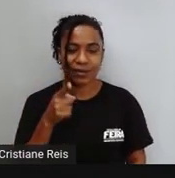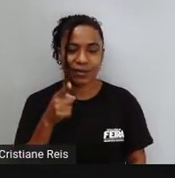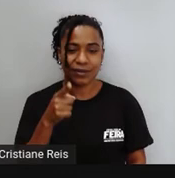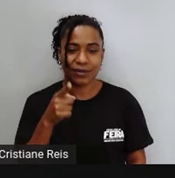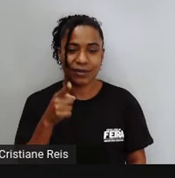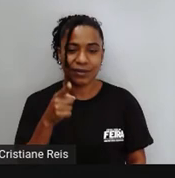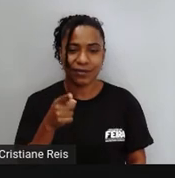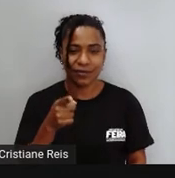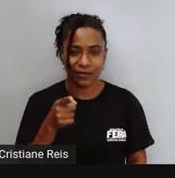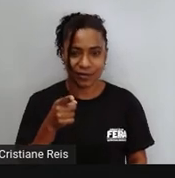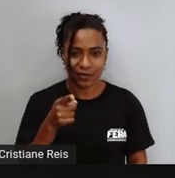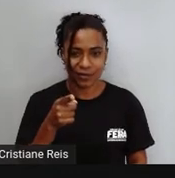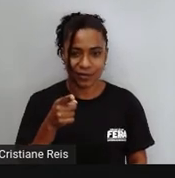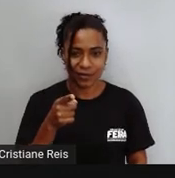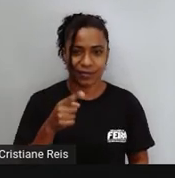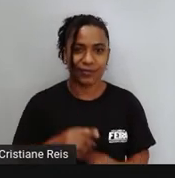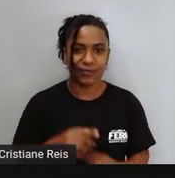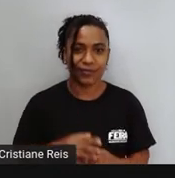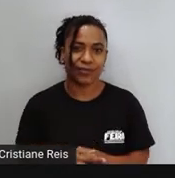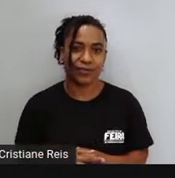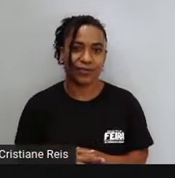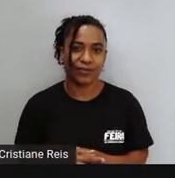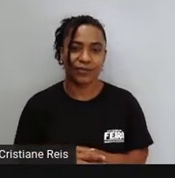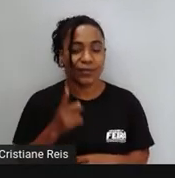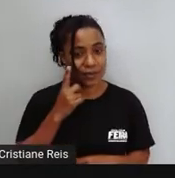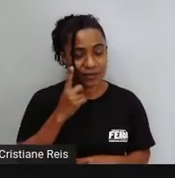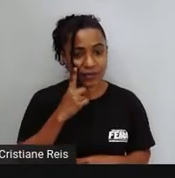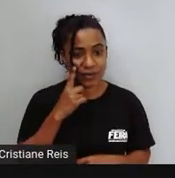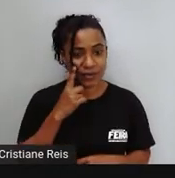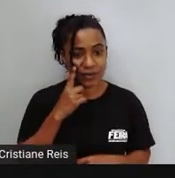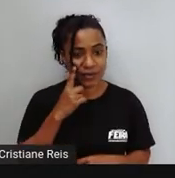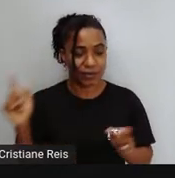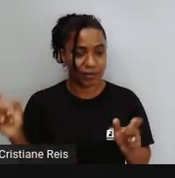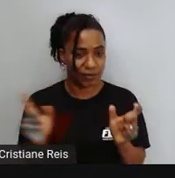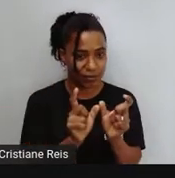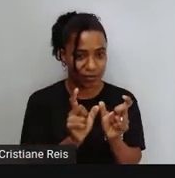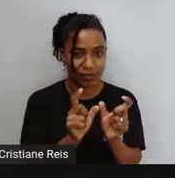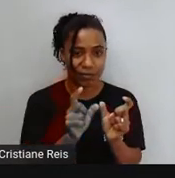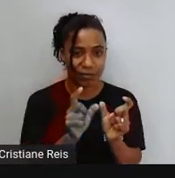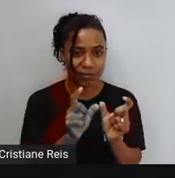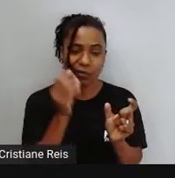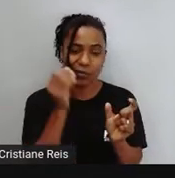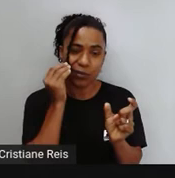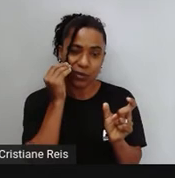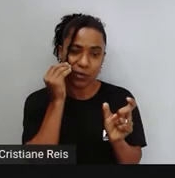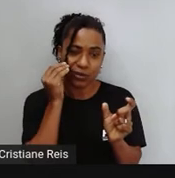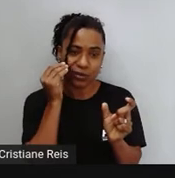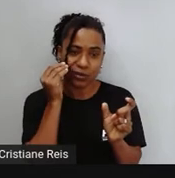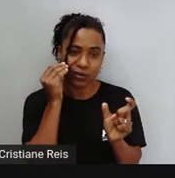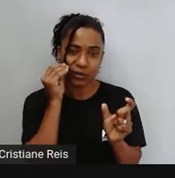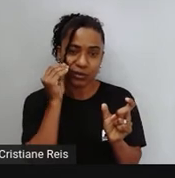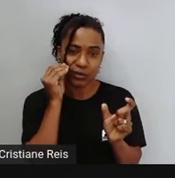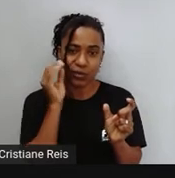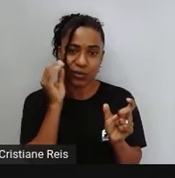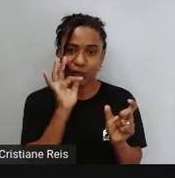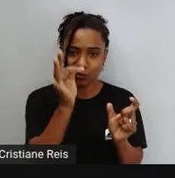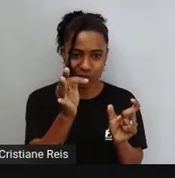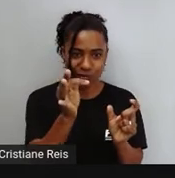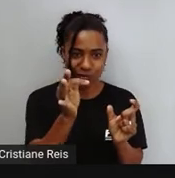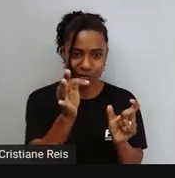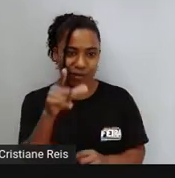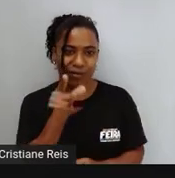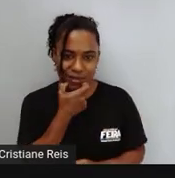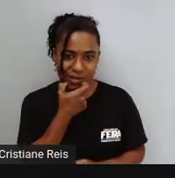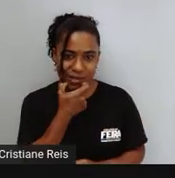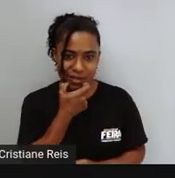Ele é um auxiliar que indica o futuro da língua inglesa Um dos futuros, né? Porque nós temos duas